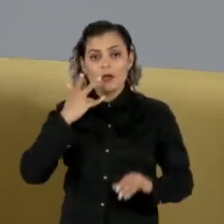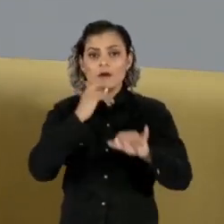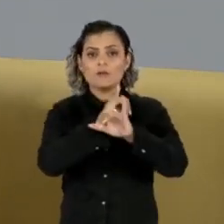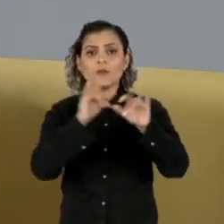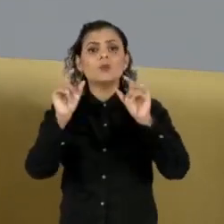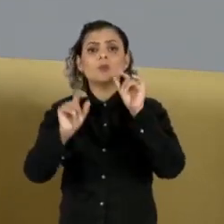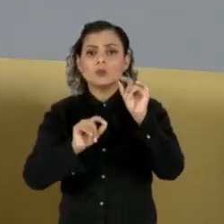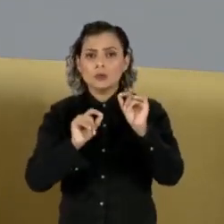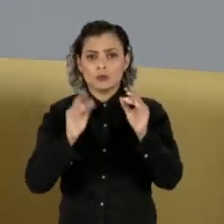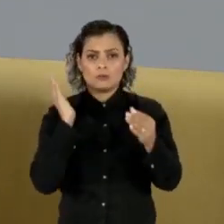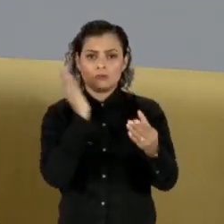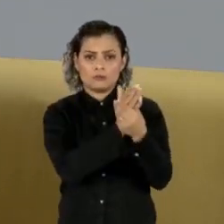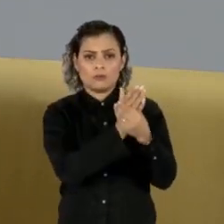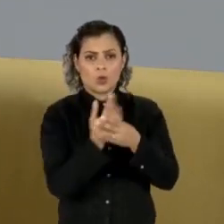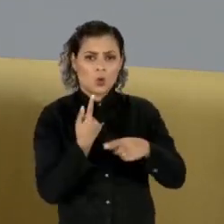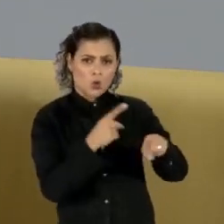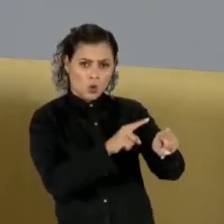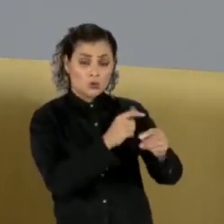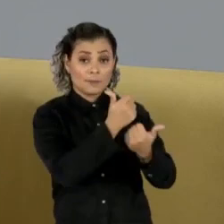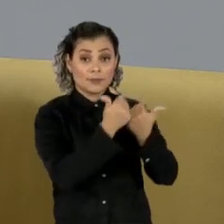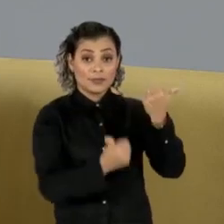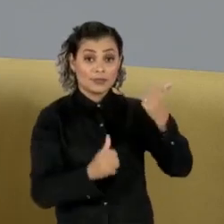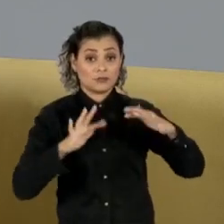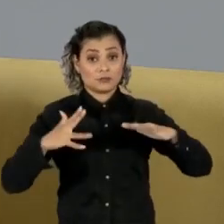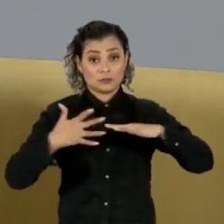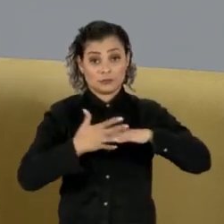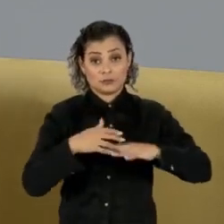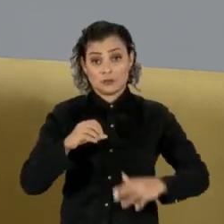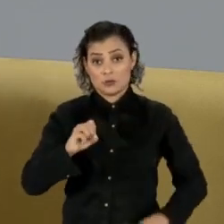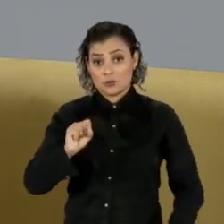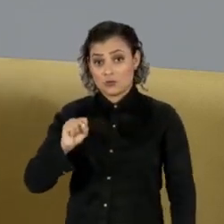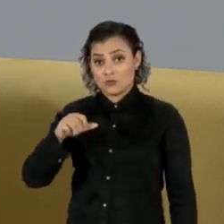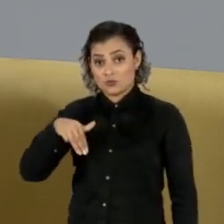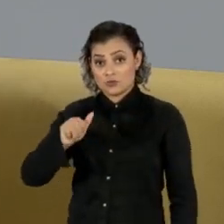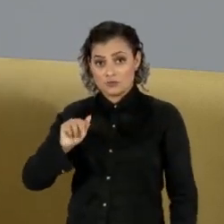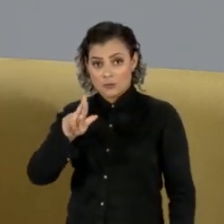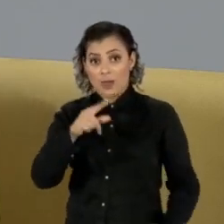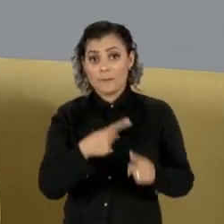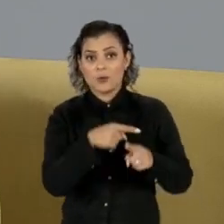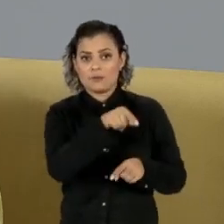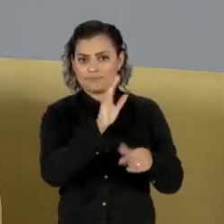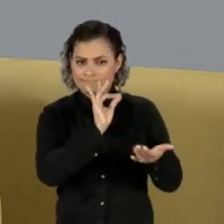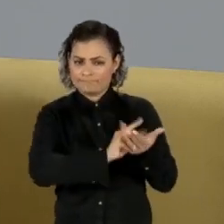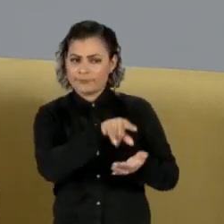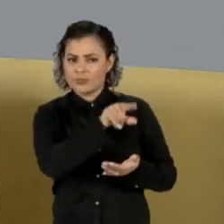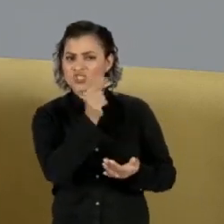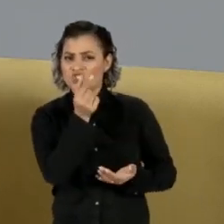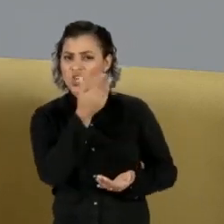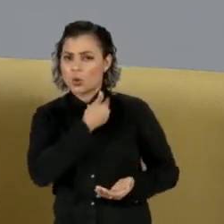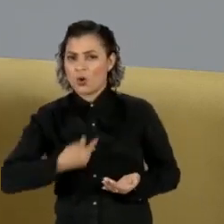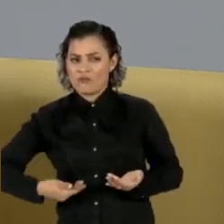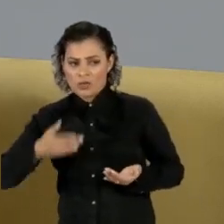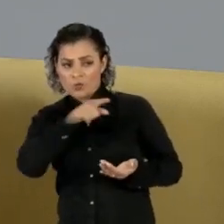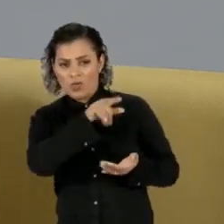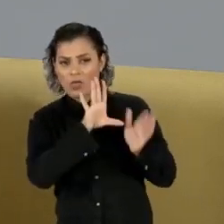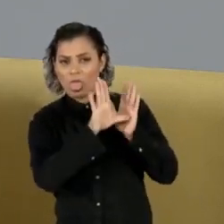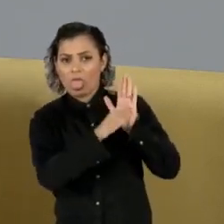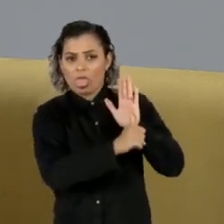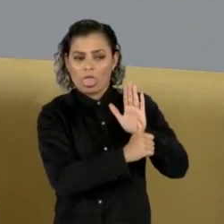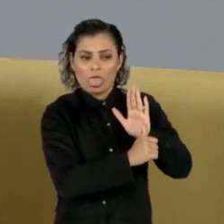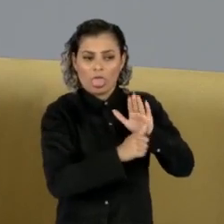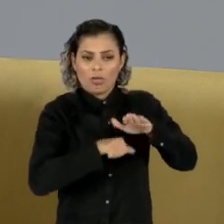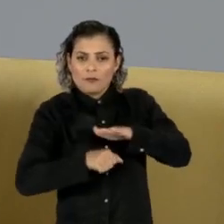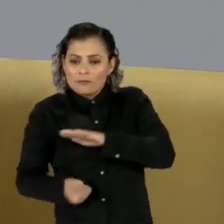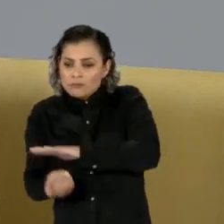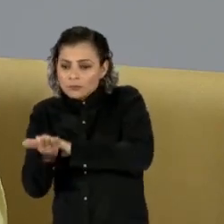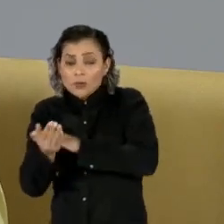ação civil pública contra o ministro da Cidadania, Osmar Terra, por improbidade administrativa. O motivo é a suspensão de